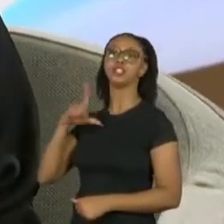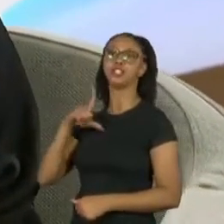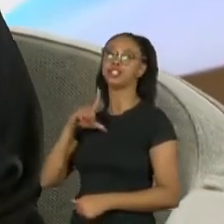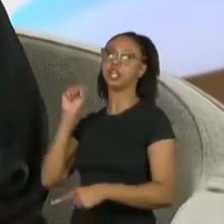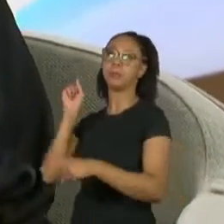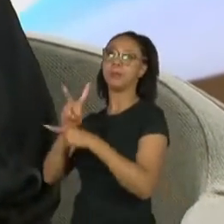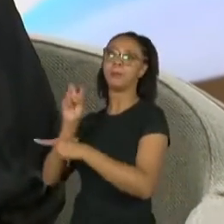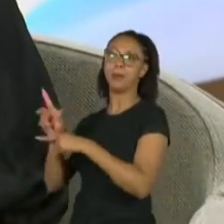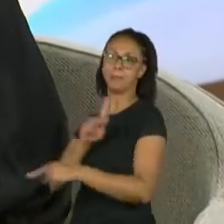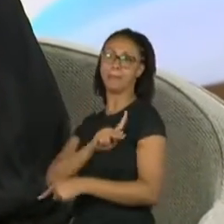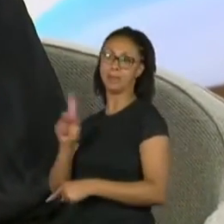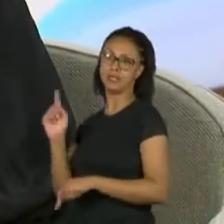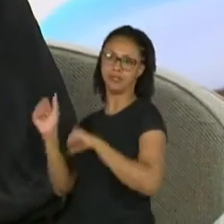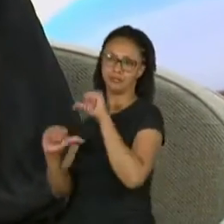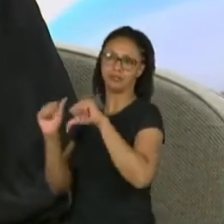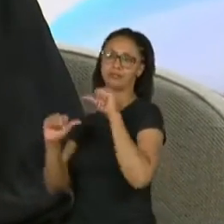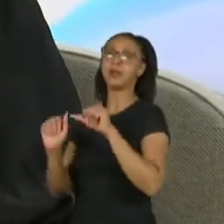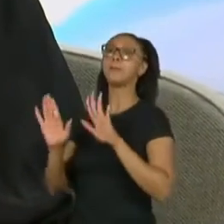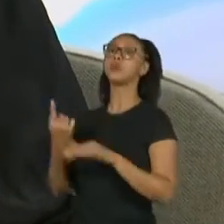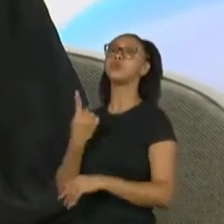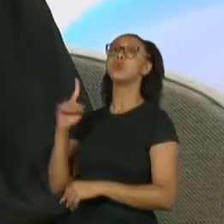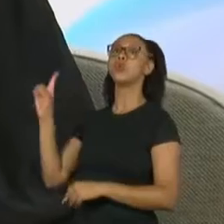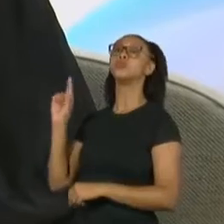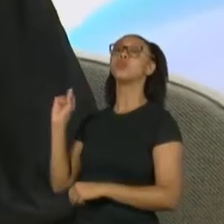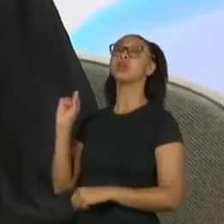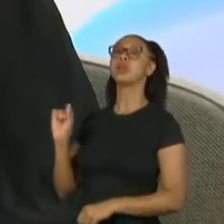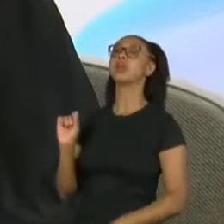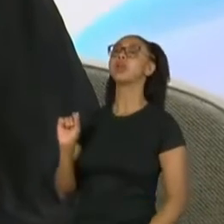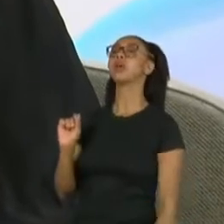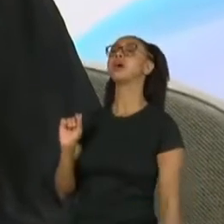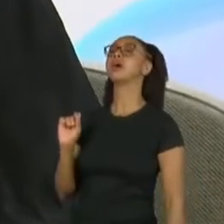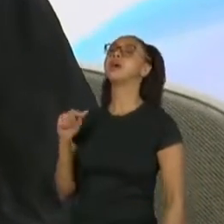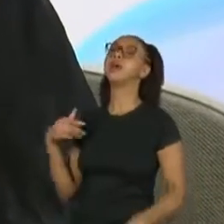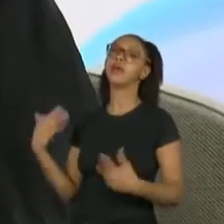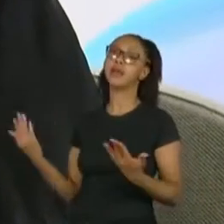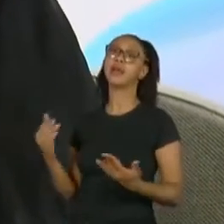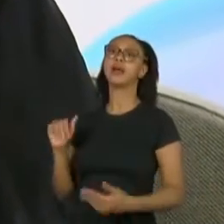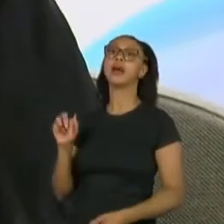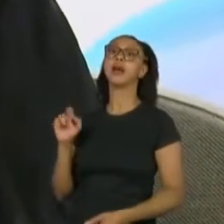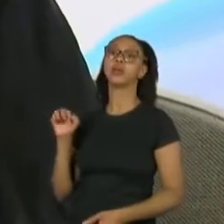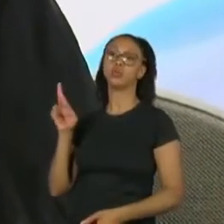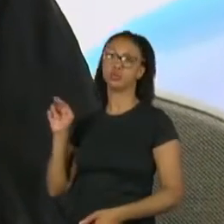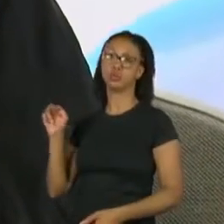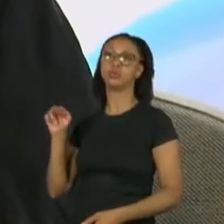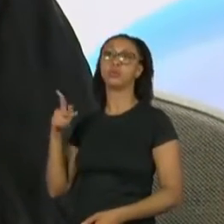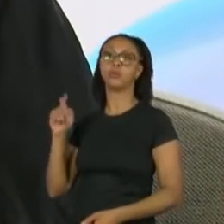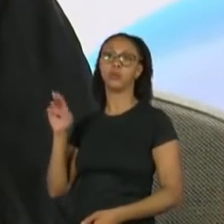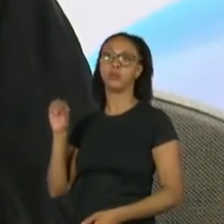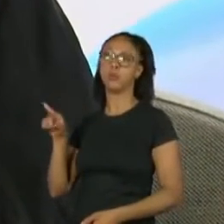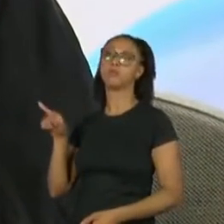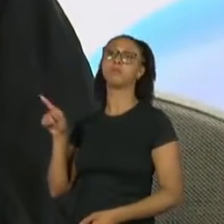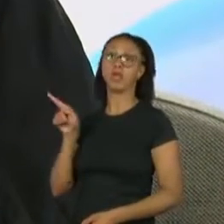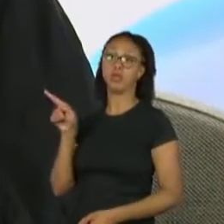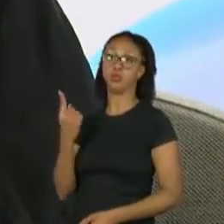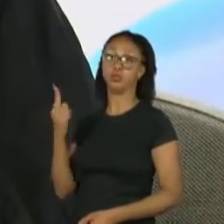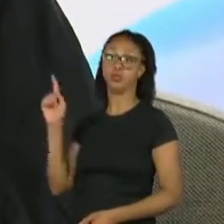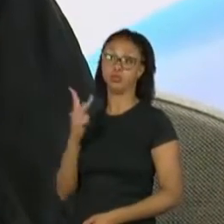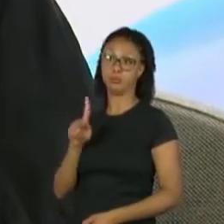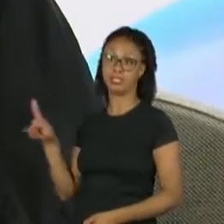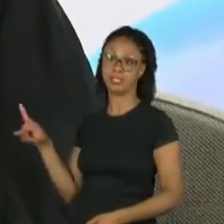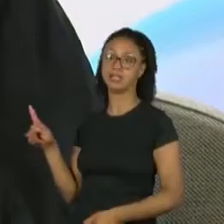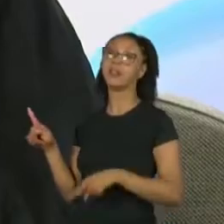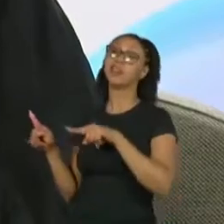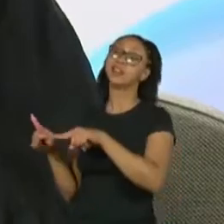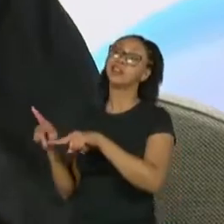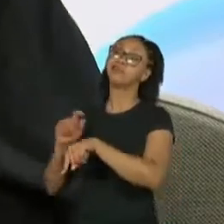O nosso último presidente foi o Antônio Pompeu. Infelizmente, na gestão dele, ele entrou